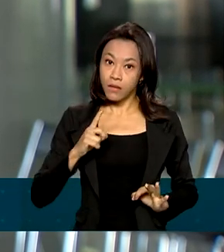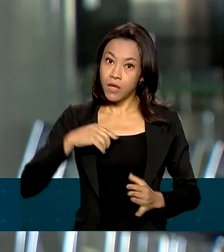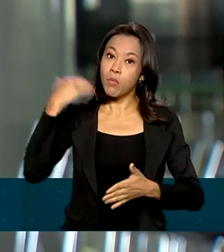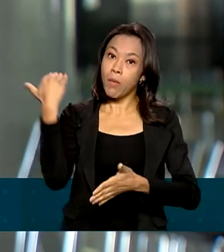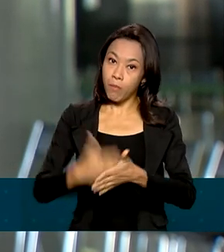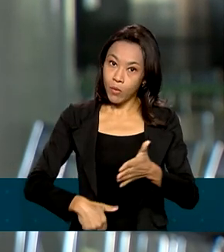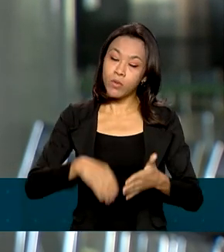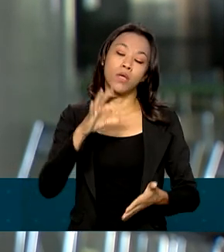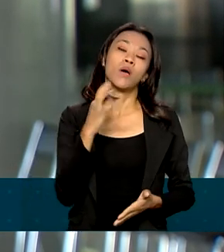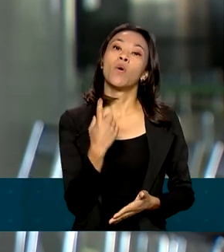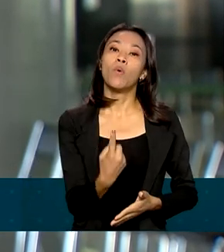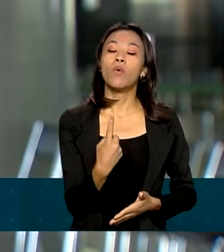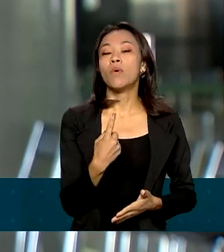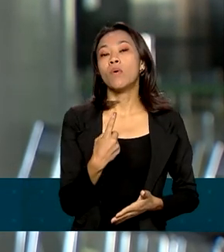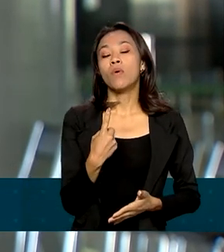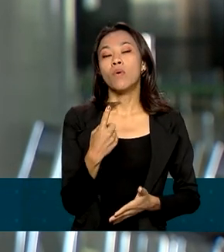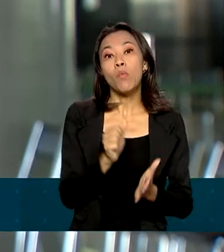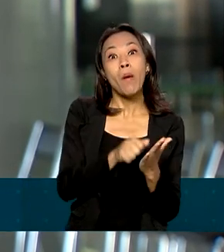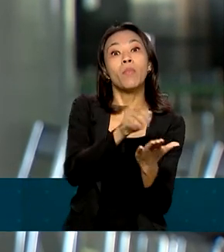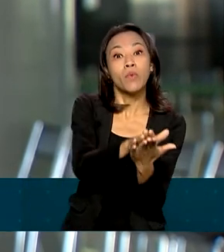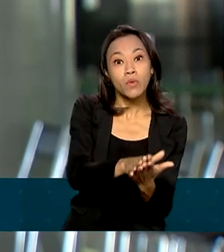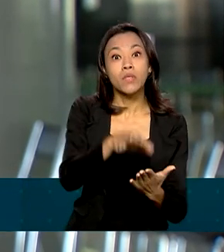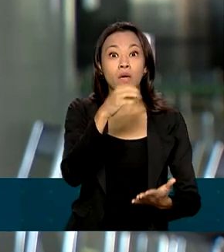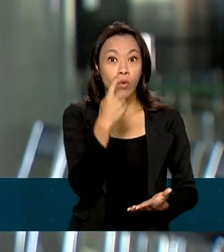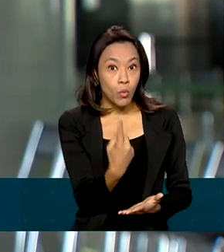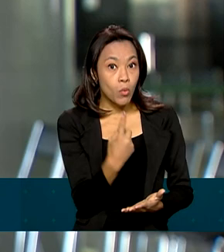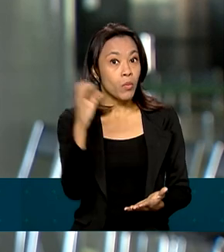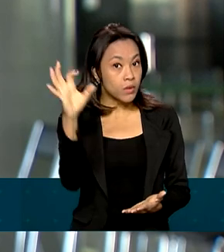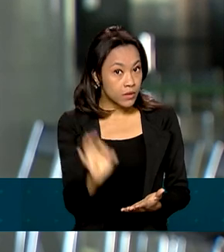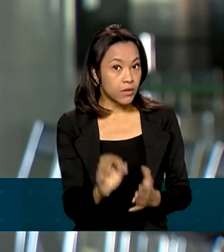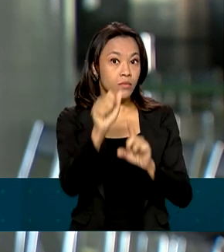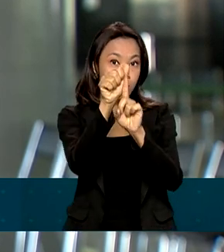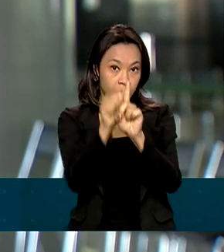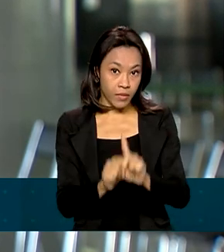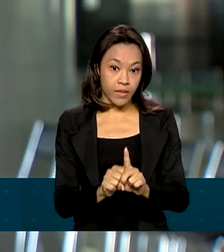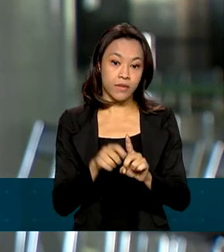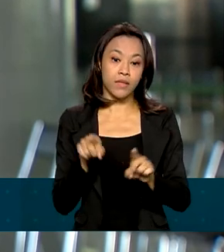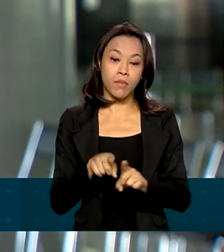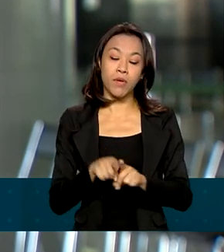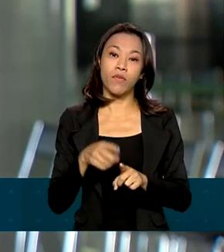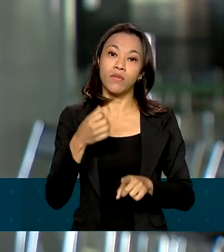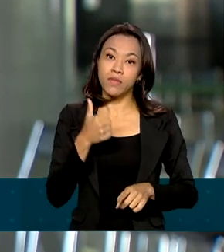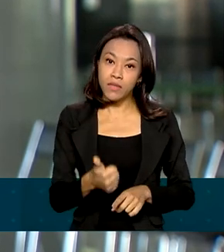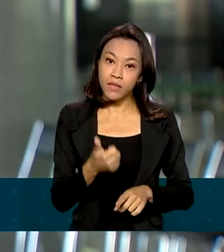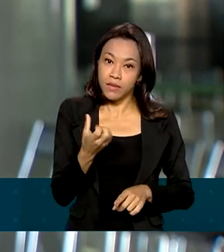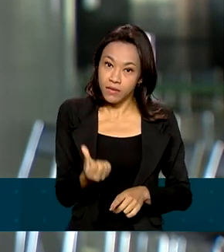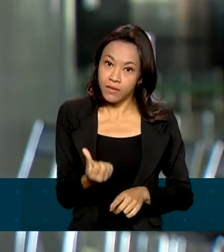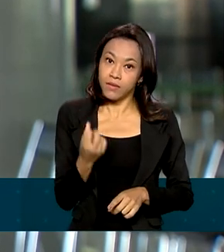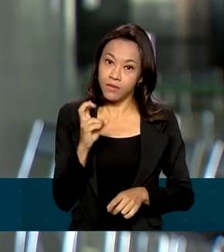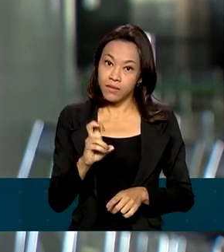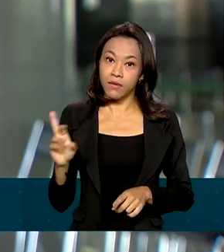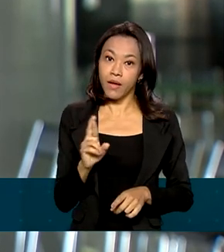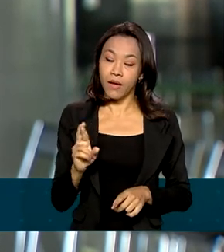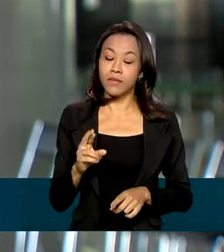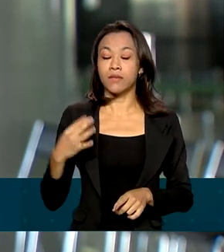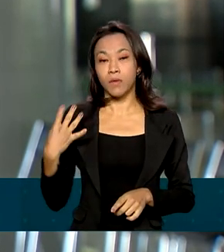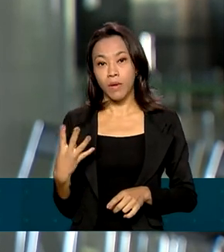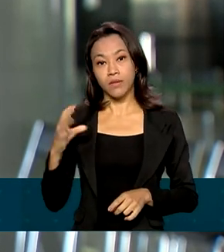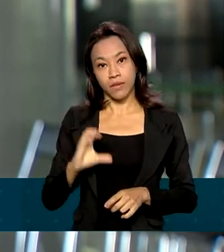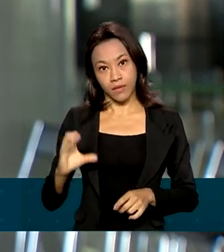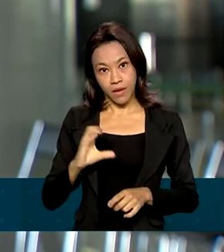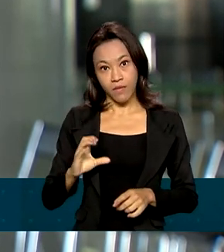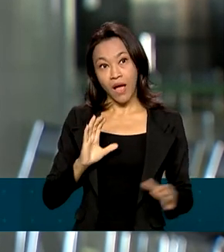mês sobre o Imposto de Renda devido e com valor mínimo de R$ 165,74 e com valor máximo